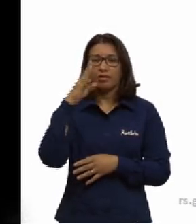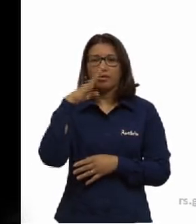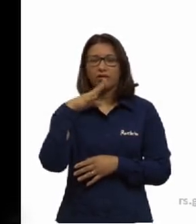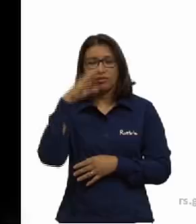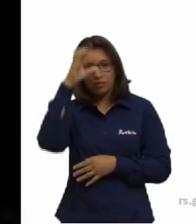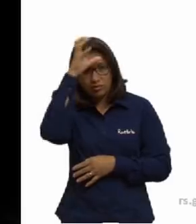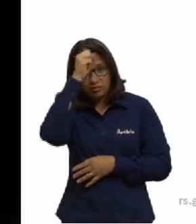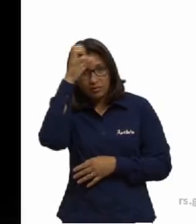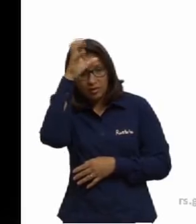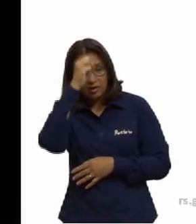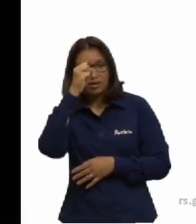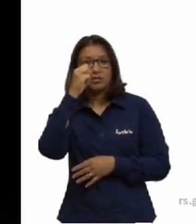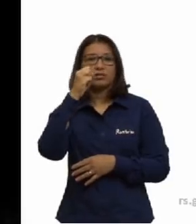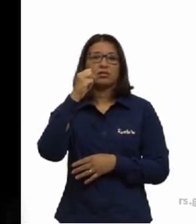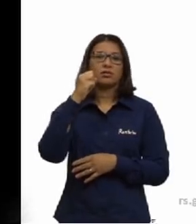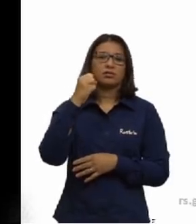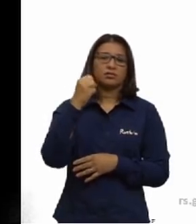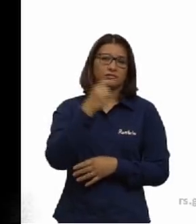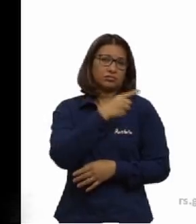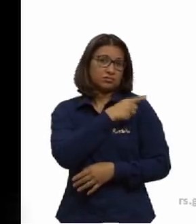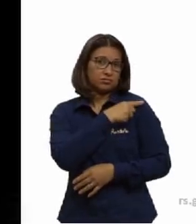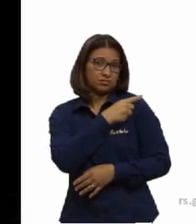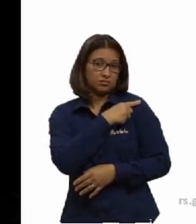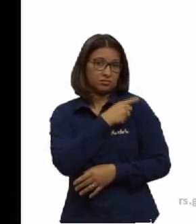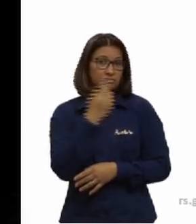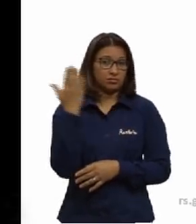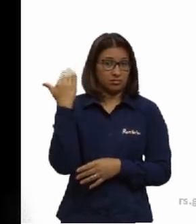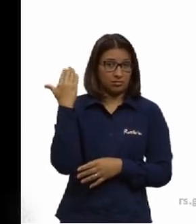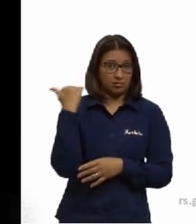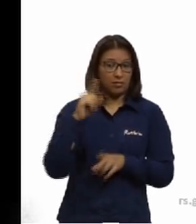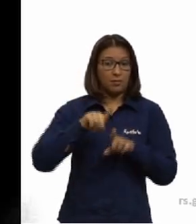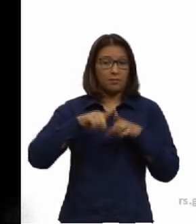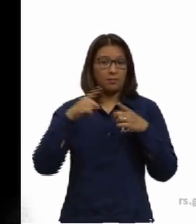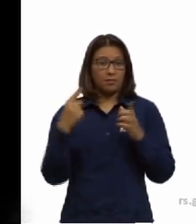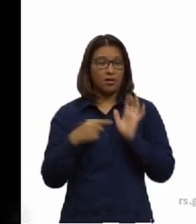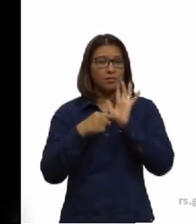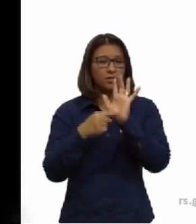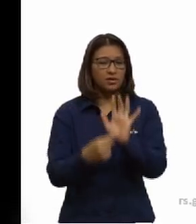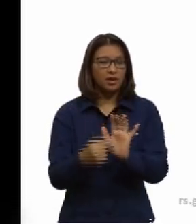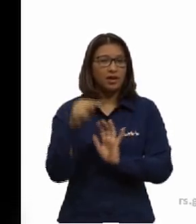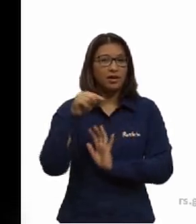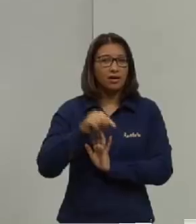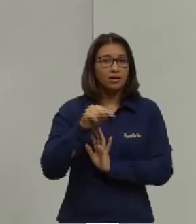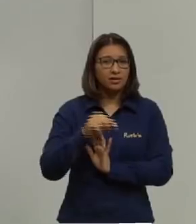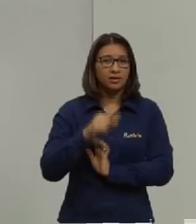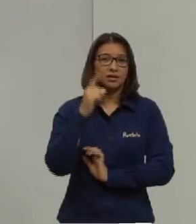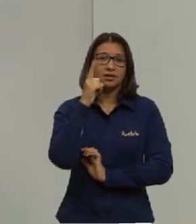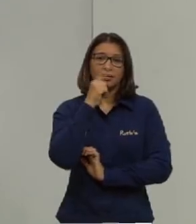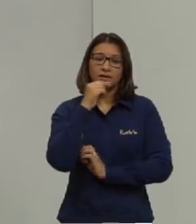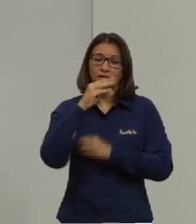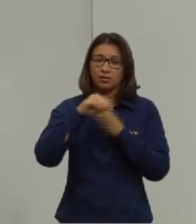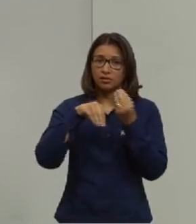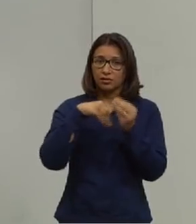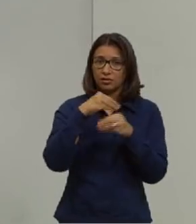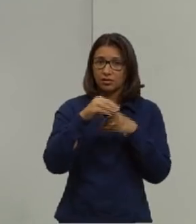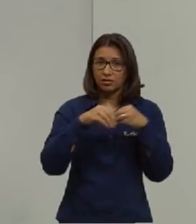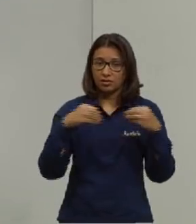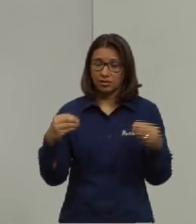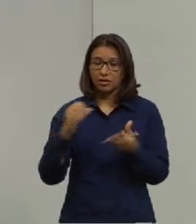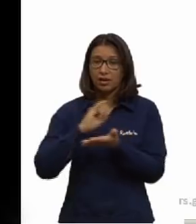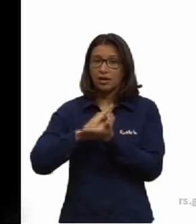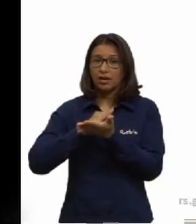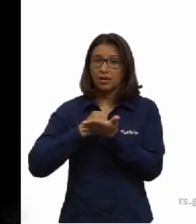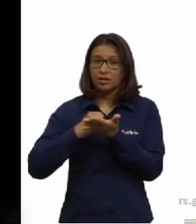séries iniciais, todas as questões, mas eu trouxe para a gente pontuar aqui, então, que ela é uma substância inorgânica.